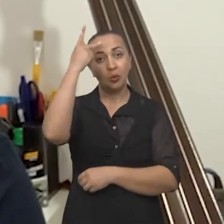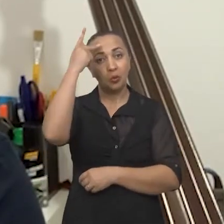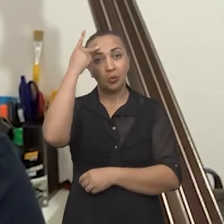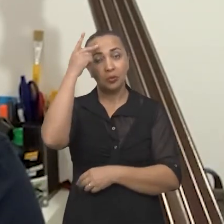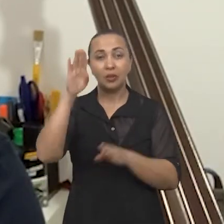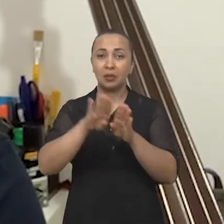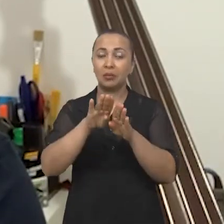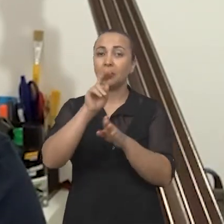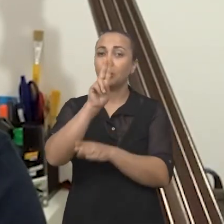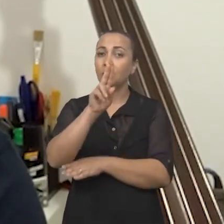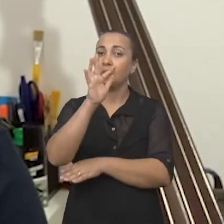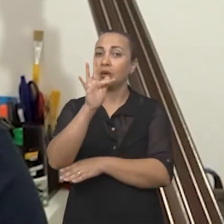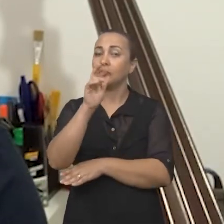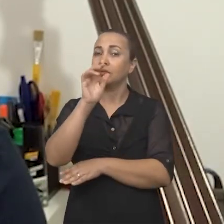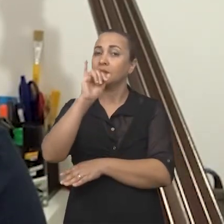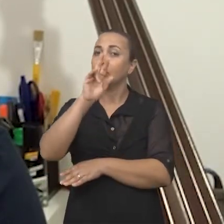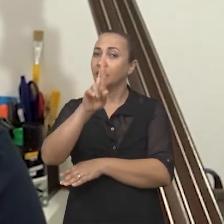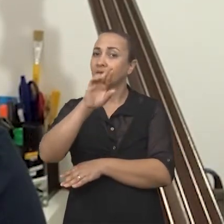UFRJ.